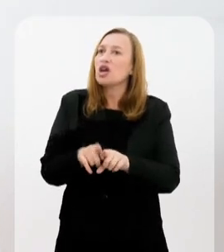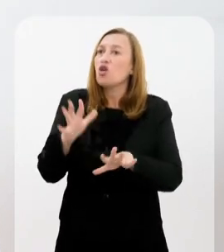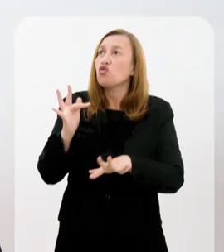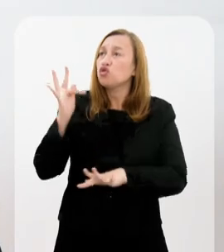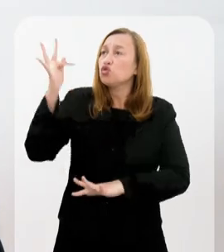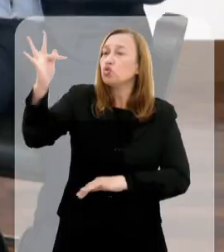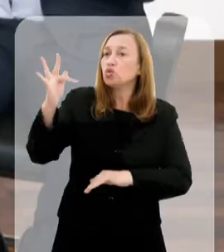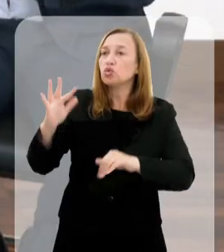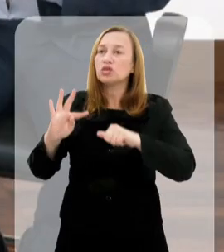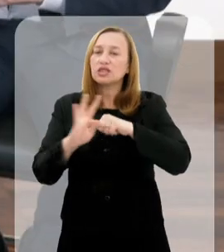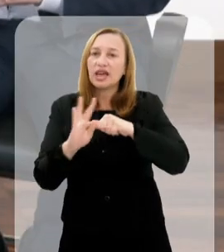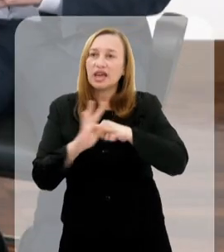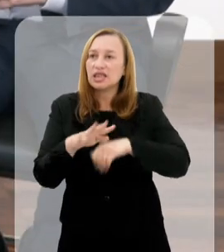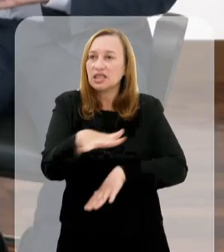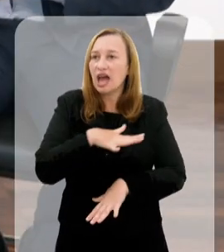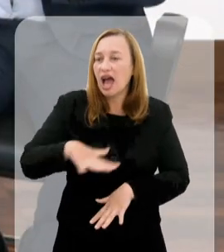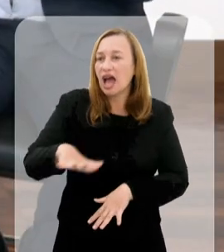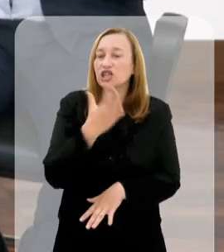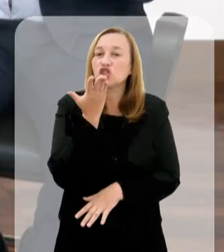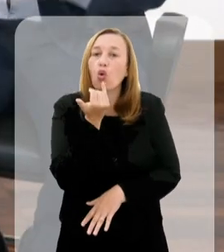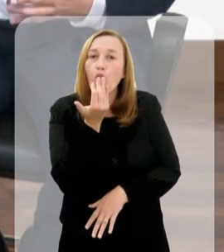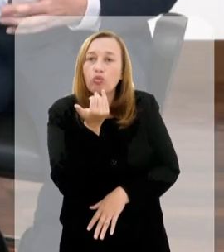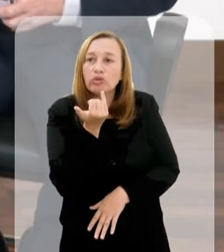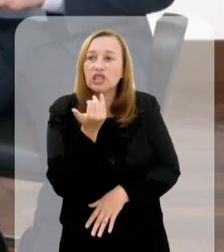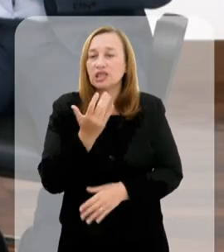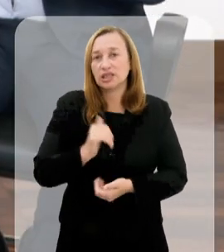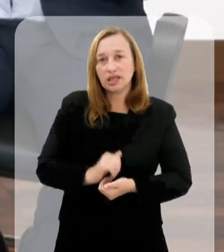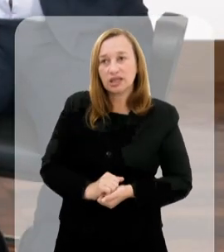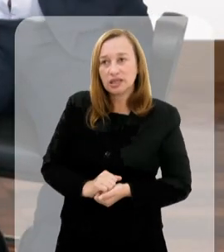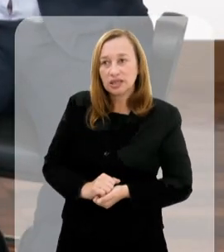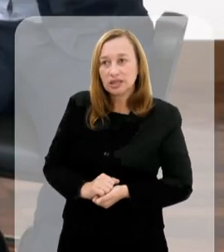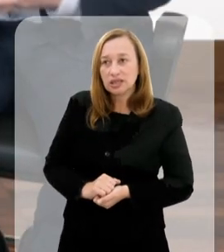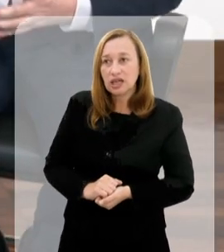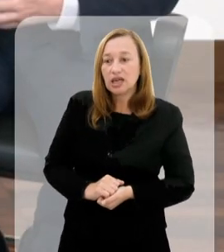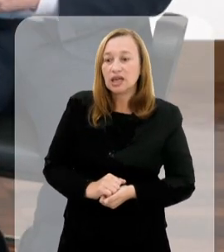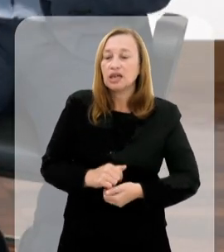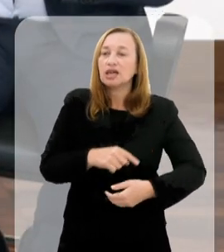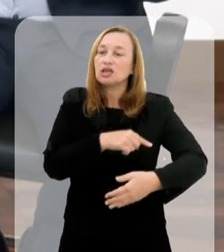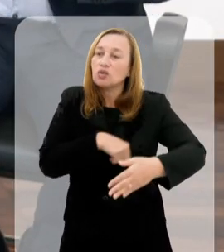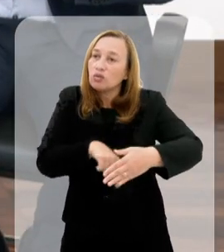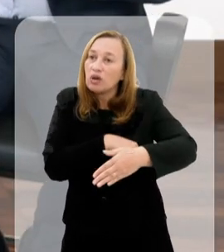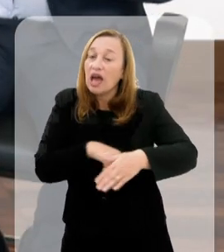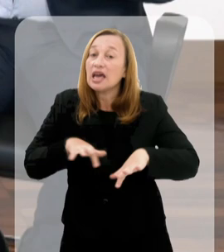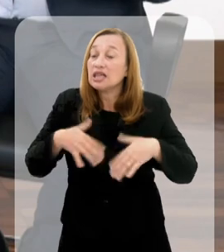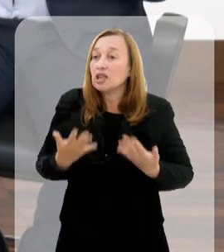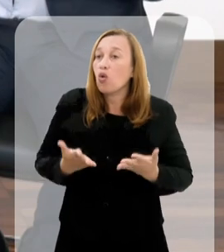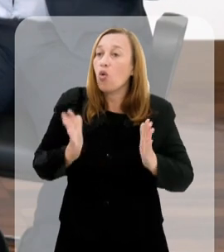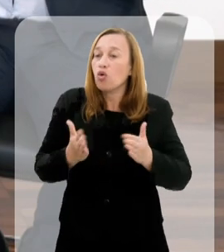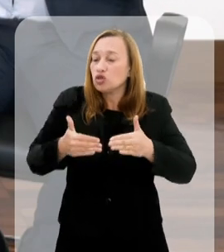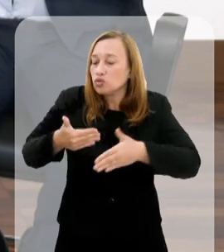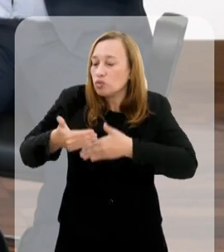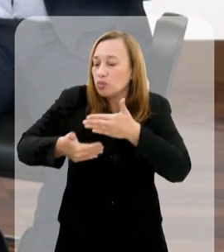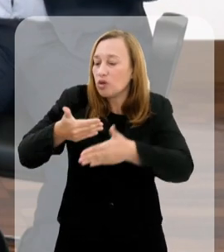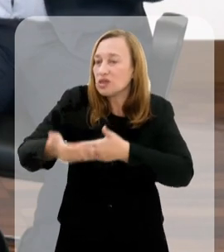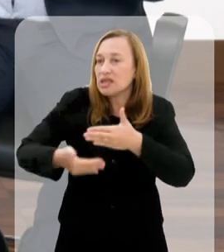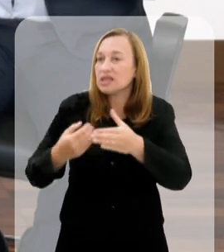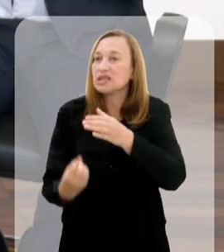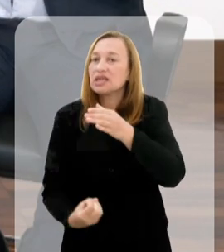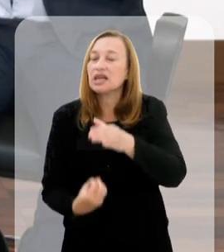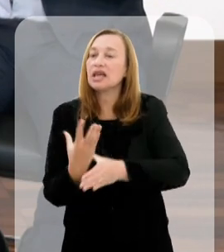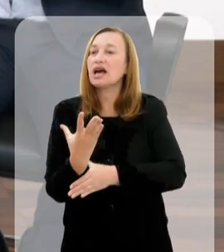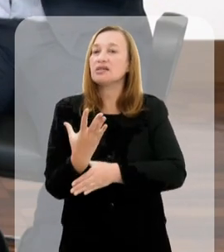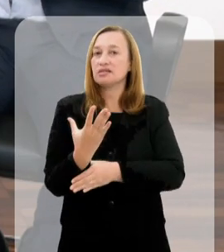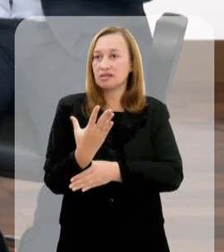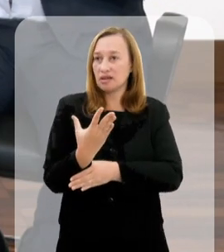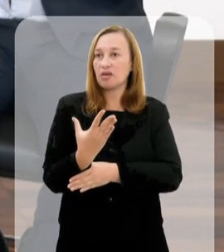também gerar futuros técnicos na área de alimentos, na área de gastronomia? Então, assim, hoje a gente está num processo de